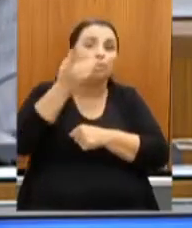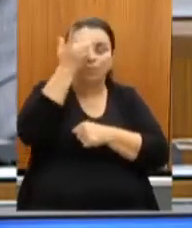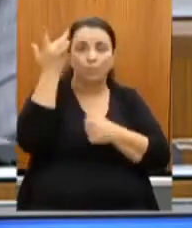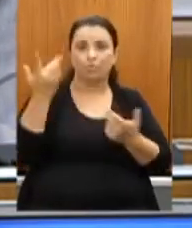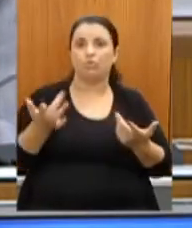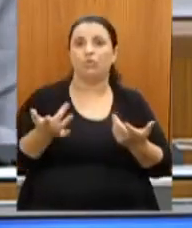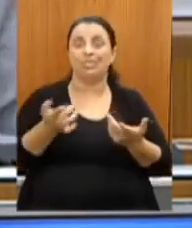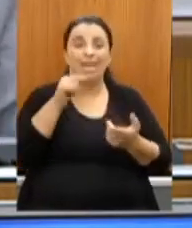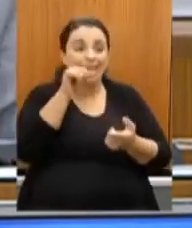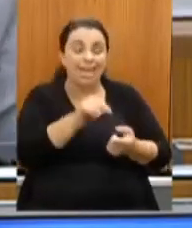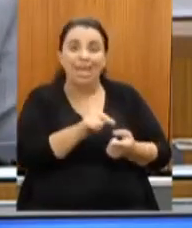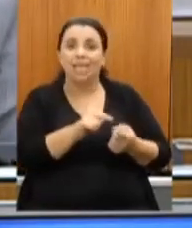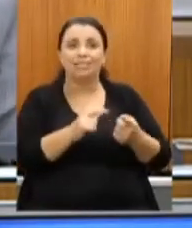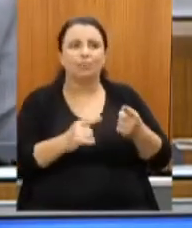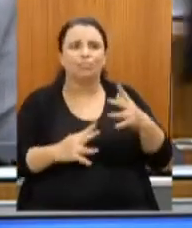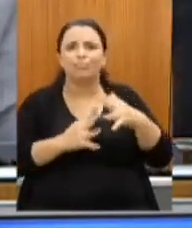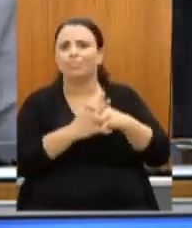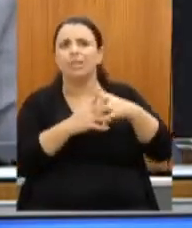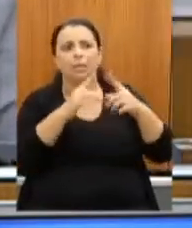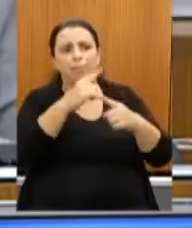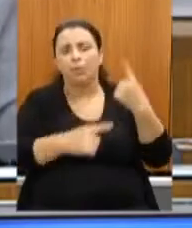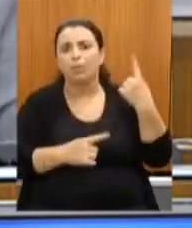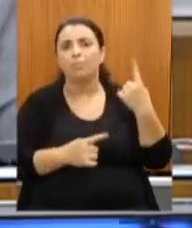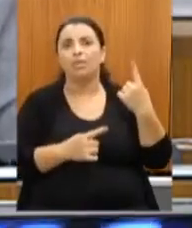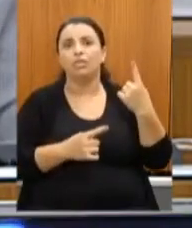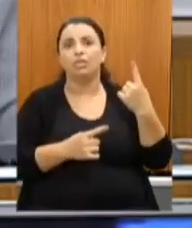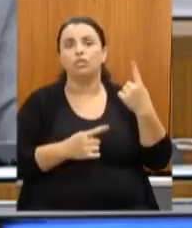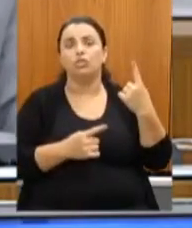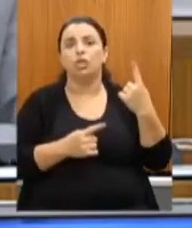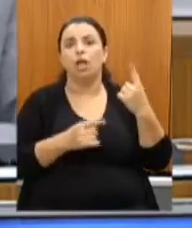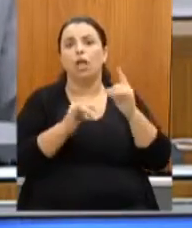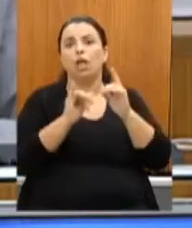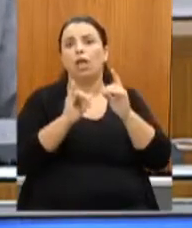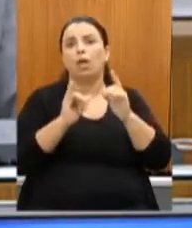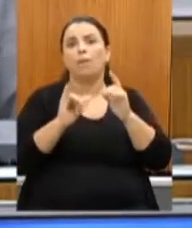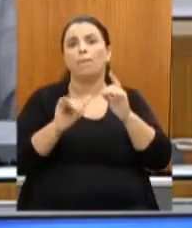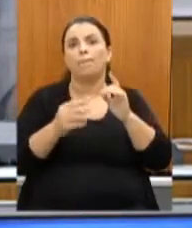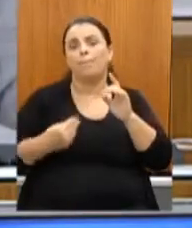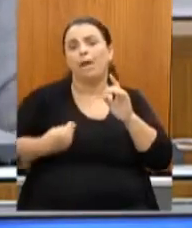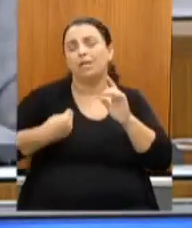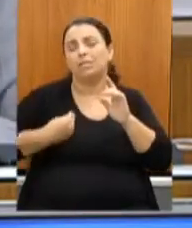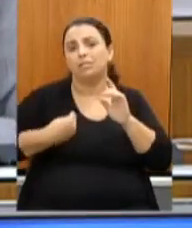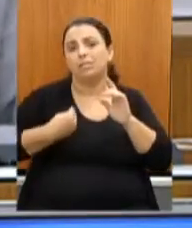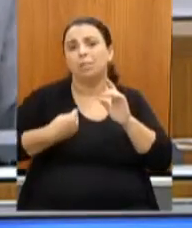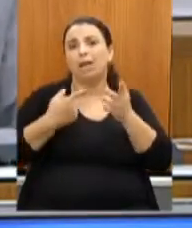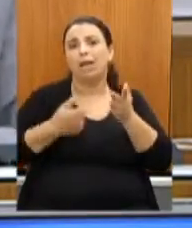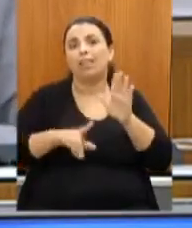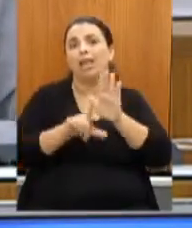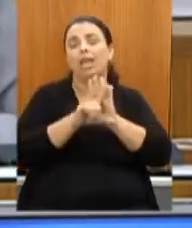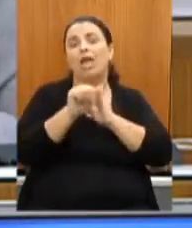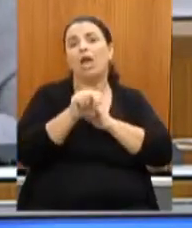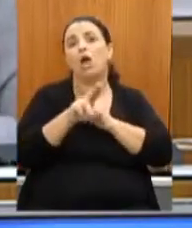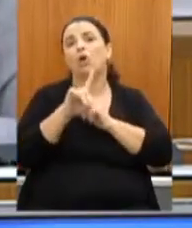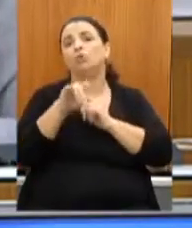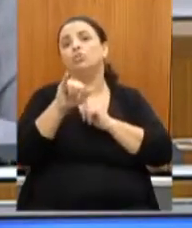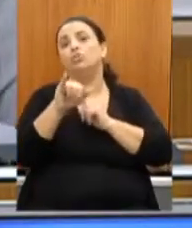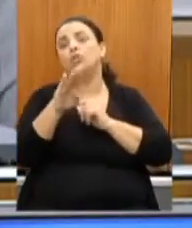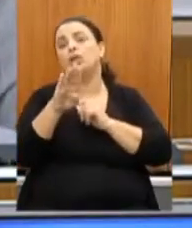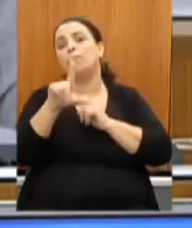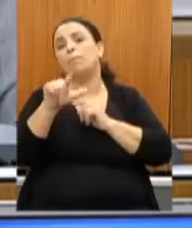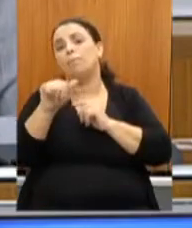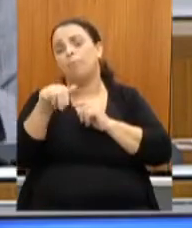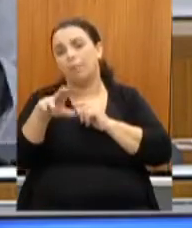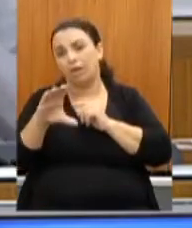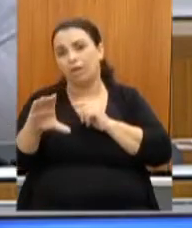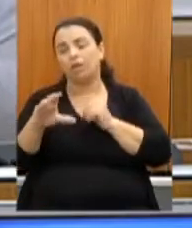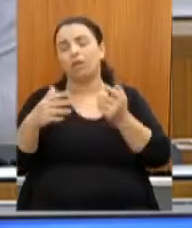e essas pessoas estão impedidas de entrar na Lei Aldeblanc. Mas nós esperamos, ontem, aí foi na sexta-feira, eu resolvi com